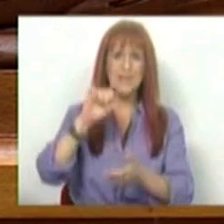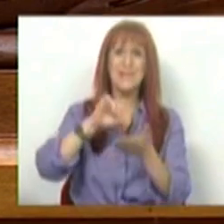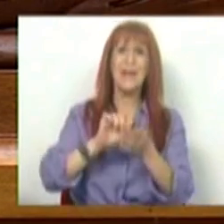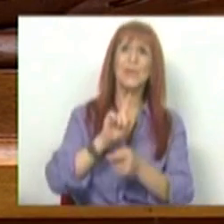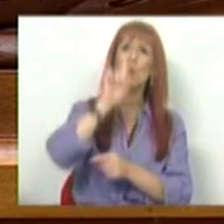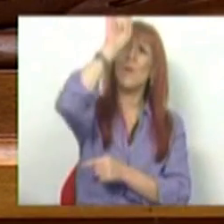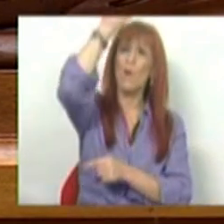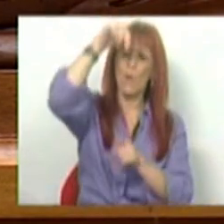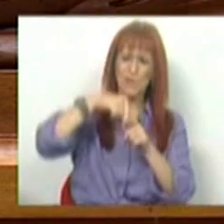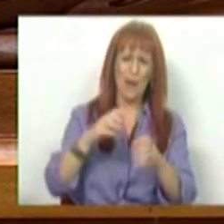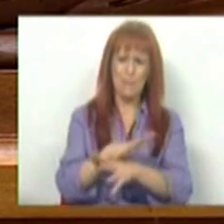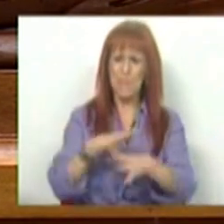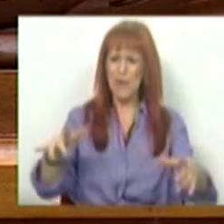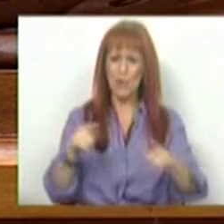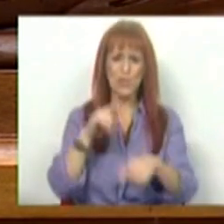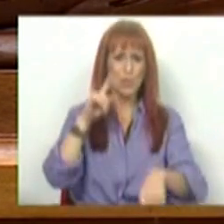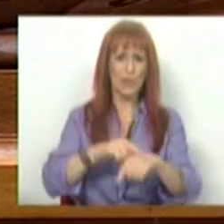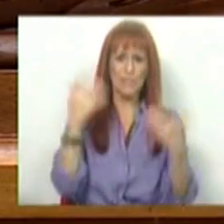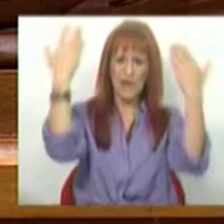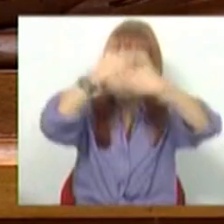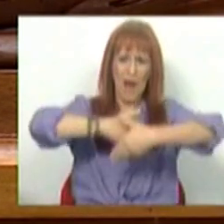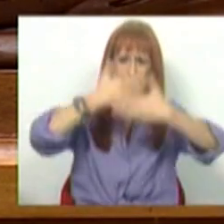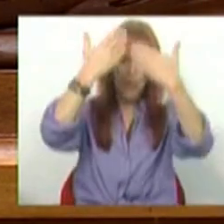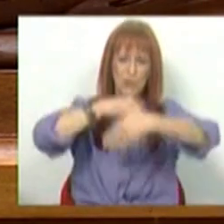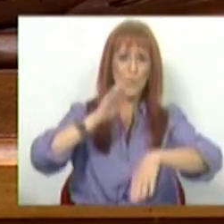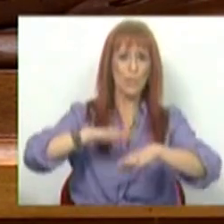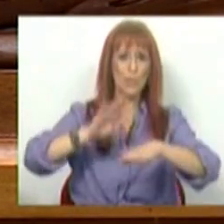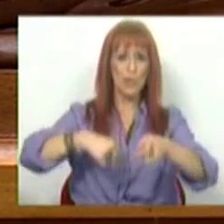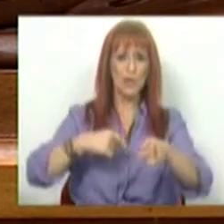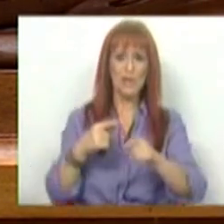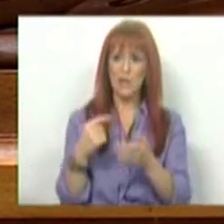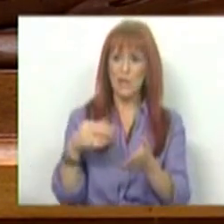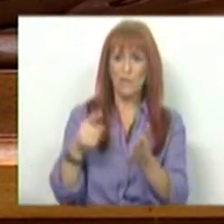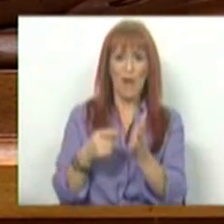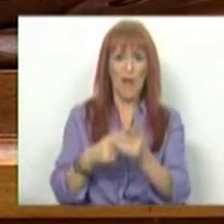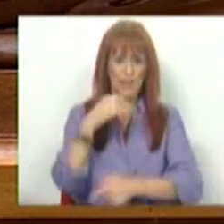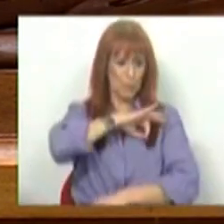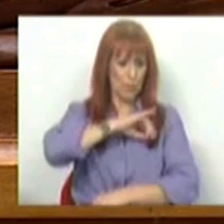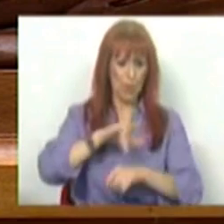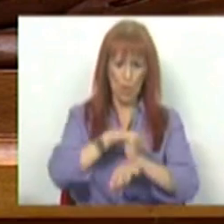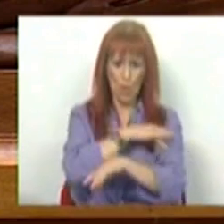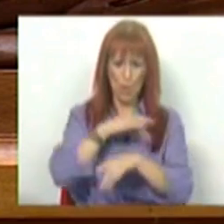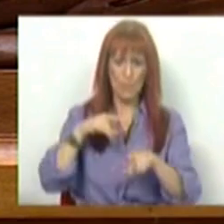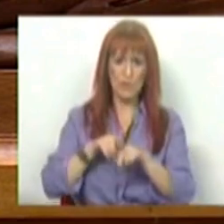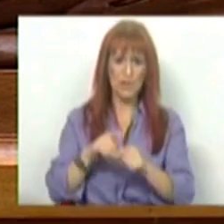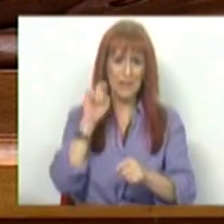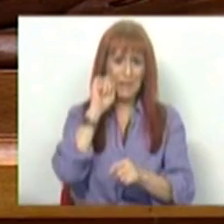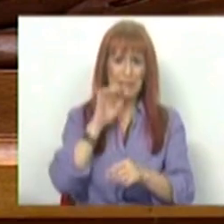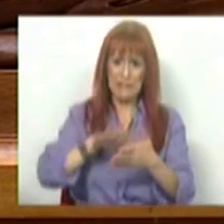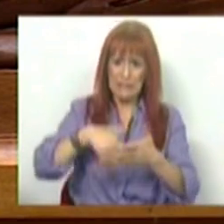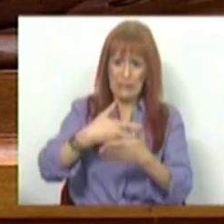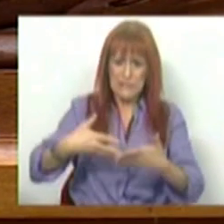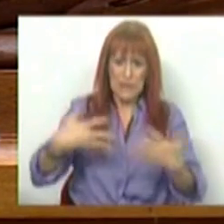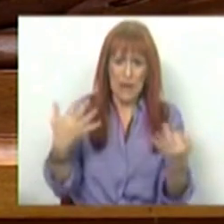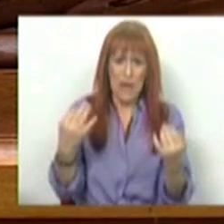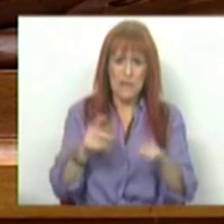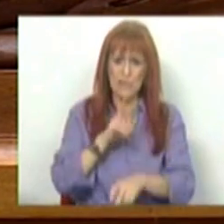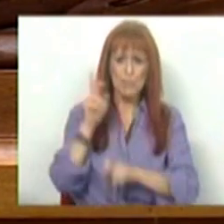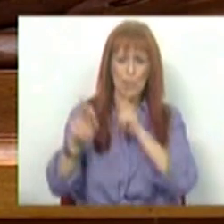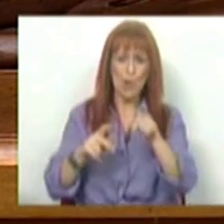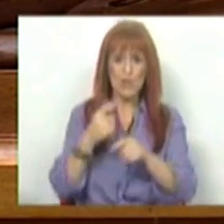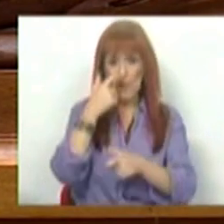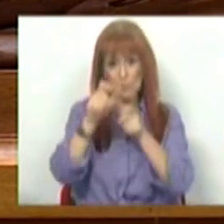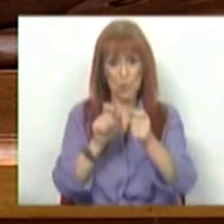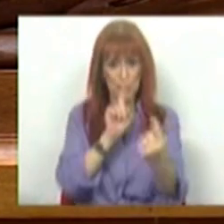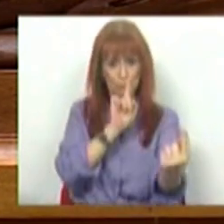e Norte, maioritariamente em períodos noturnos, em resultado da falta de profissionais médicos para assegurar escalas de respostas